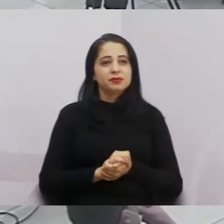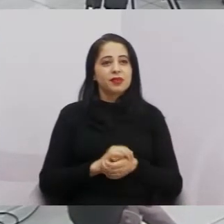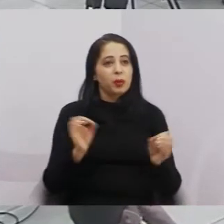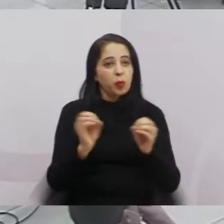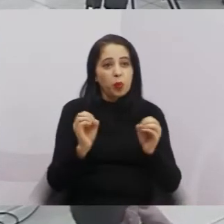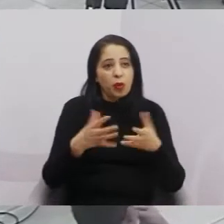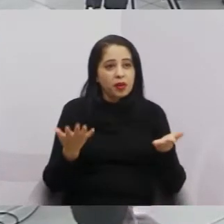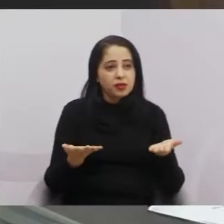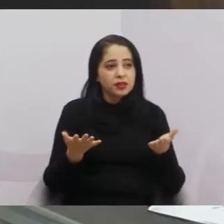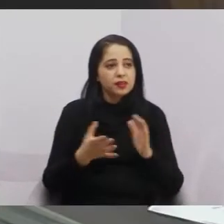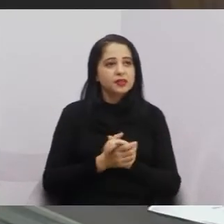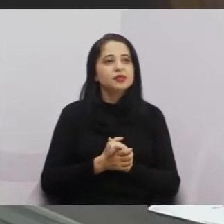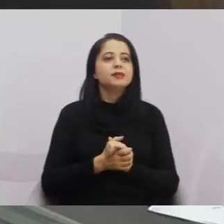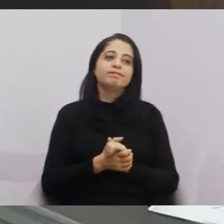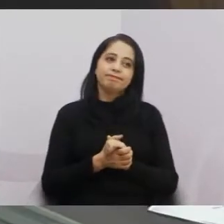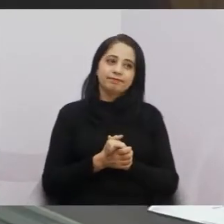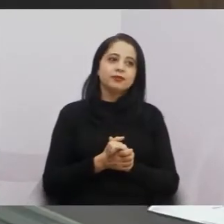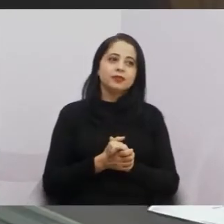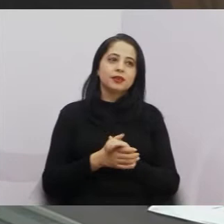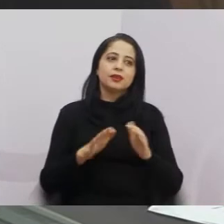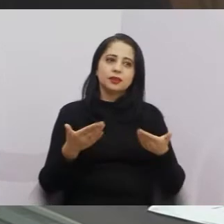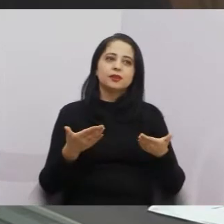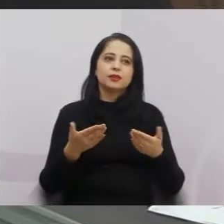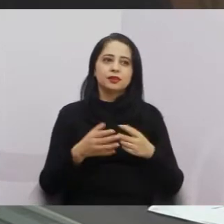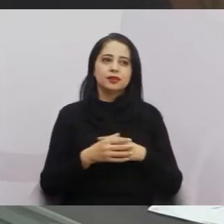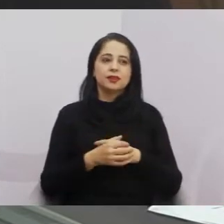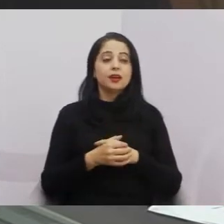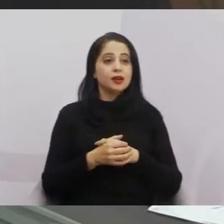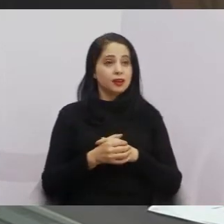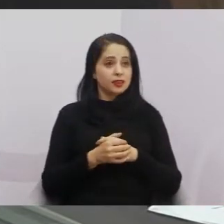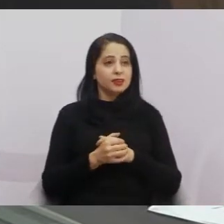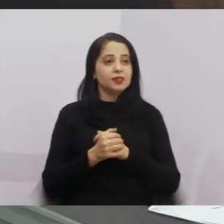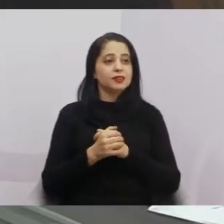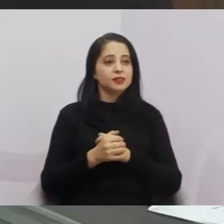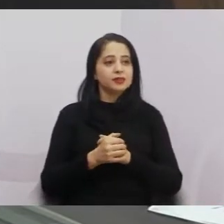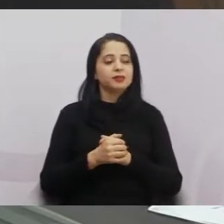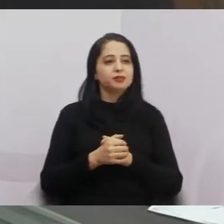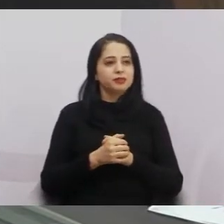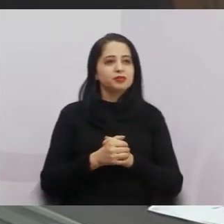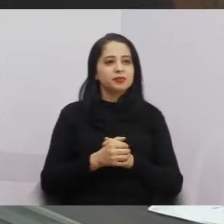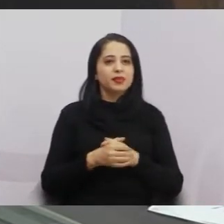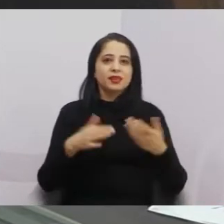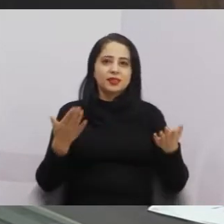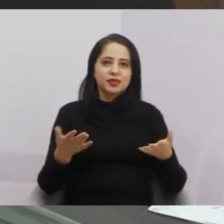extra. Então, aí é menos mal, até aí, e não tem...